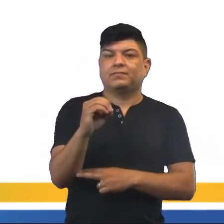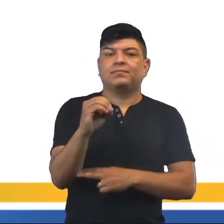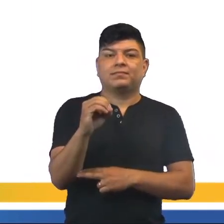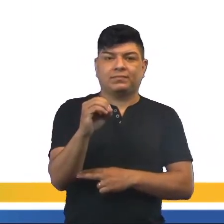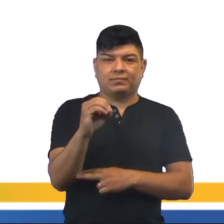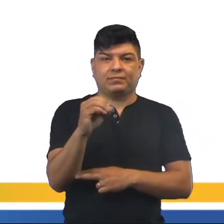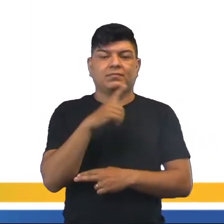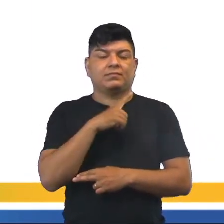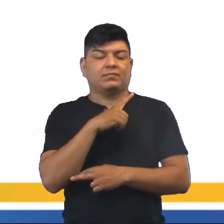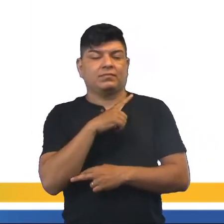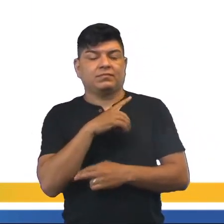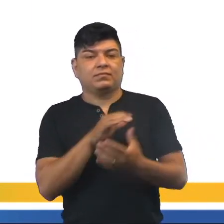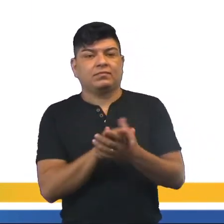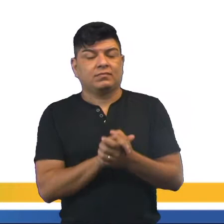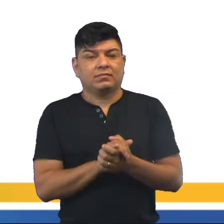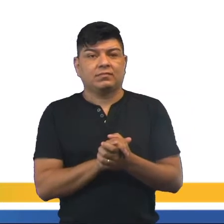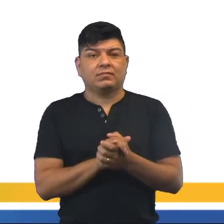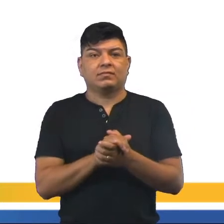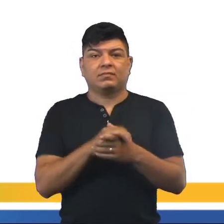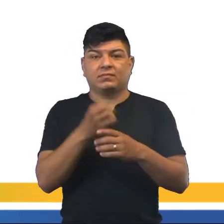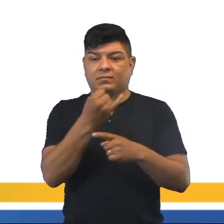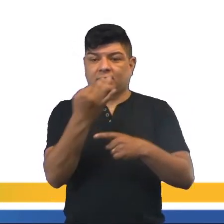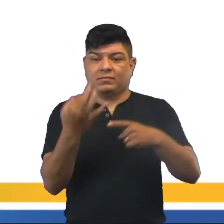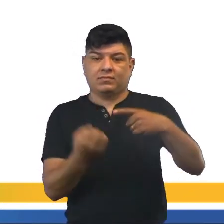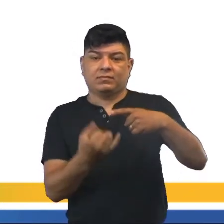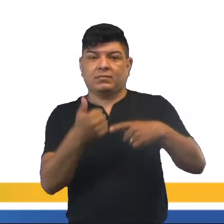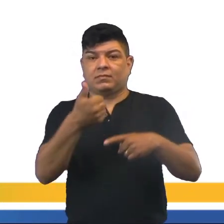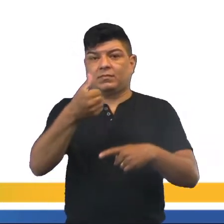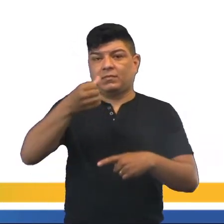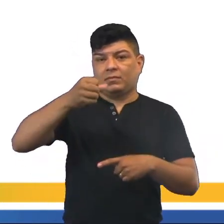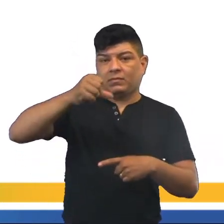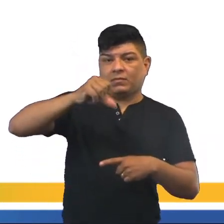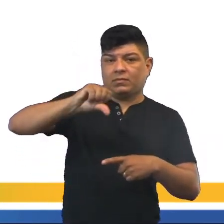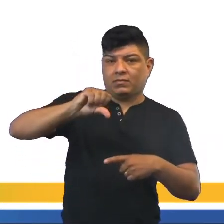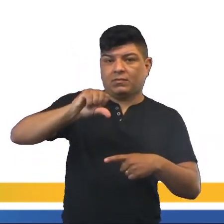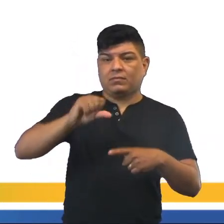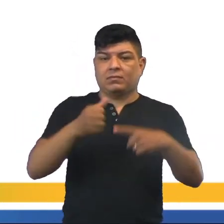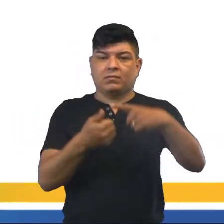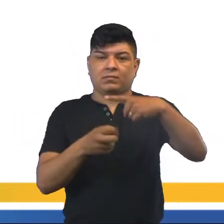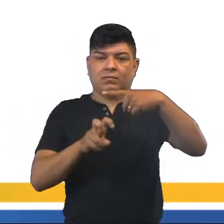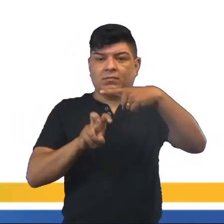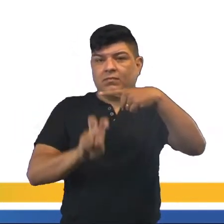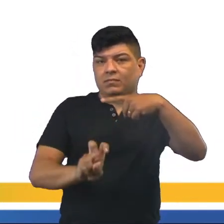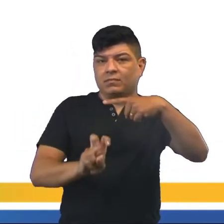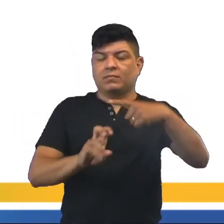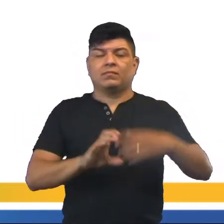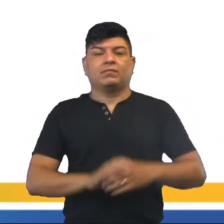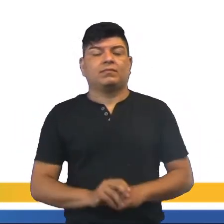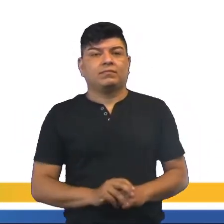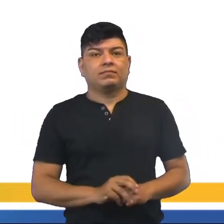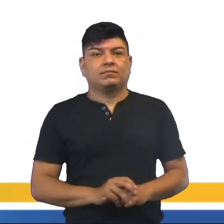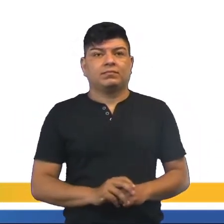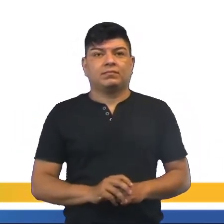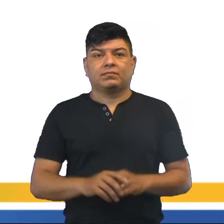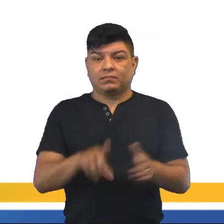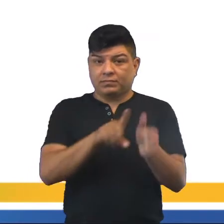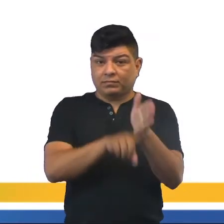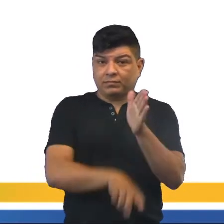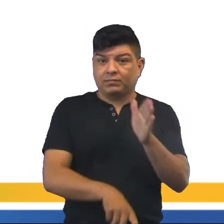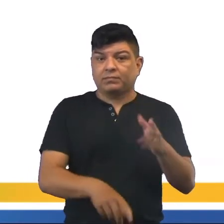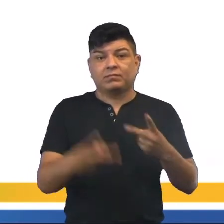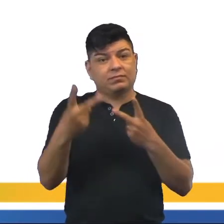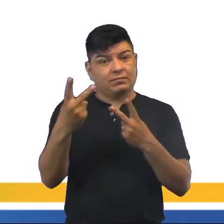né? Logo, temos que a fração é 19, 15 altos, tá? Agora vamos para a subtração,